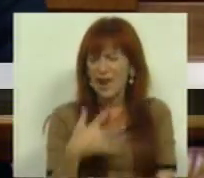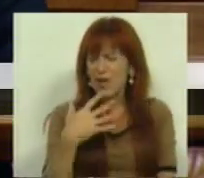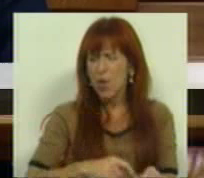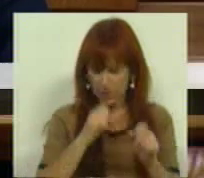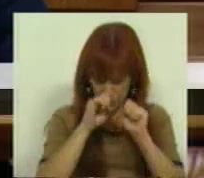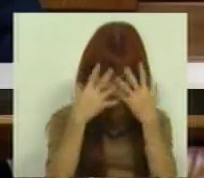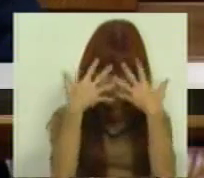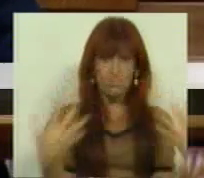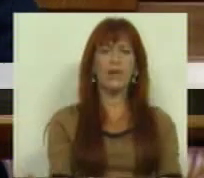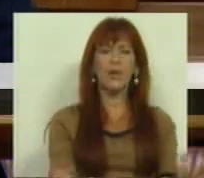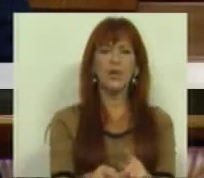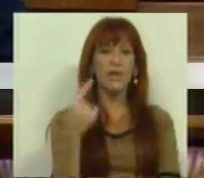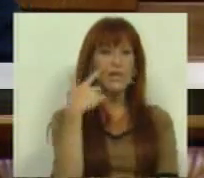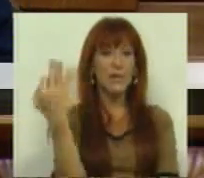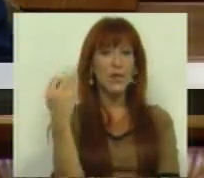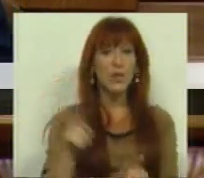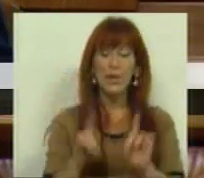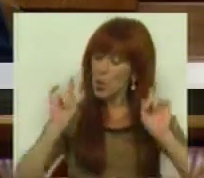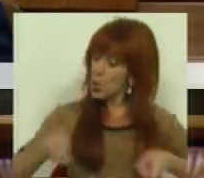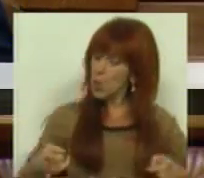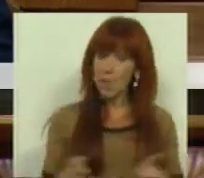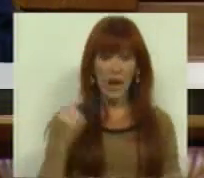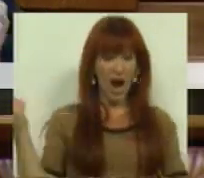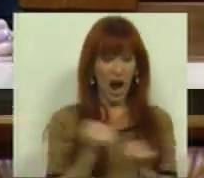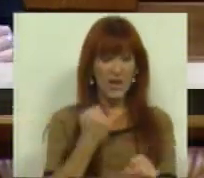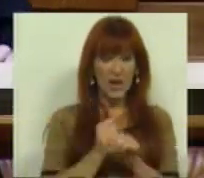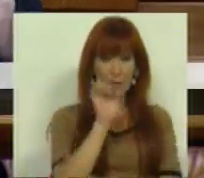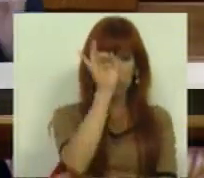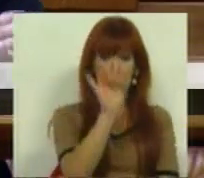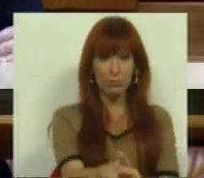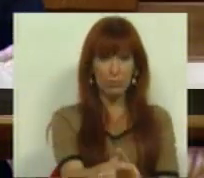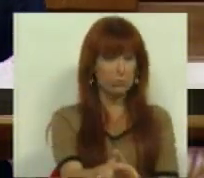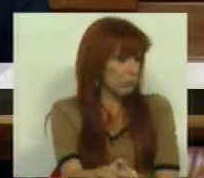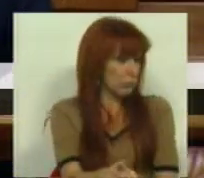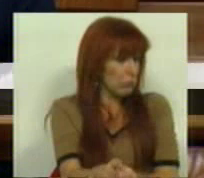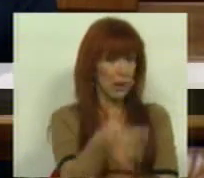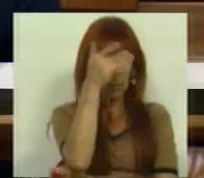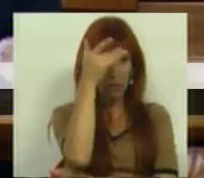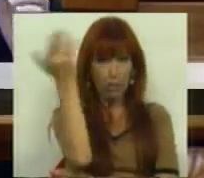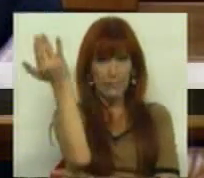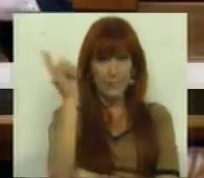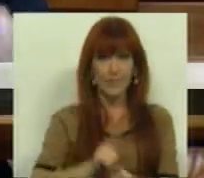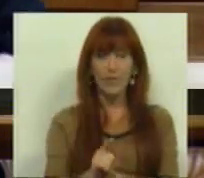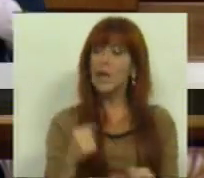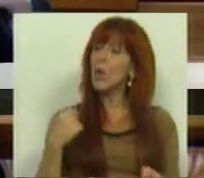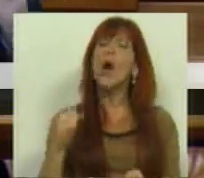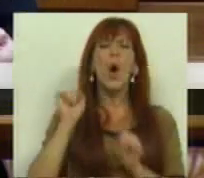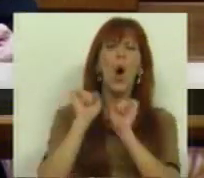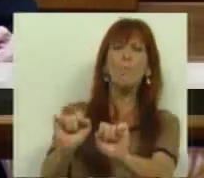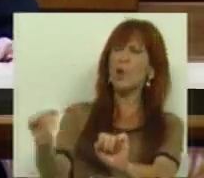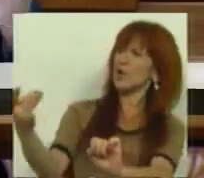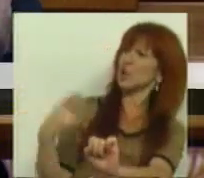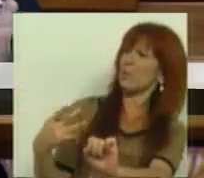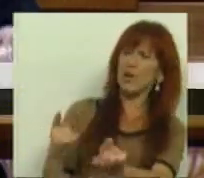espanto que se verifica que para iniciar uma ação de despejo tudo é facilitado. E para se opor ao